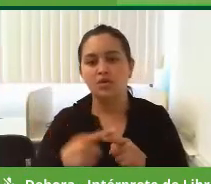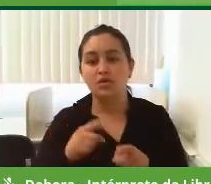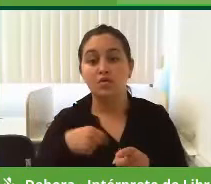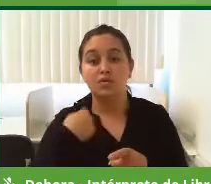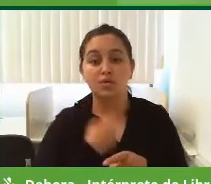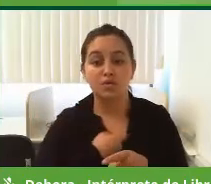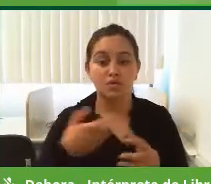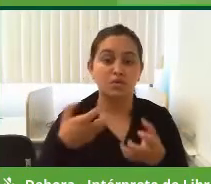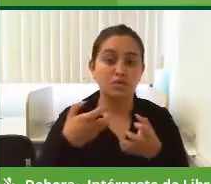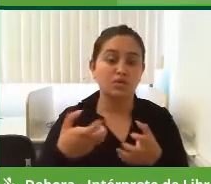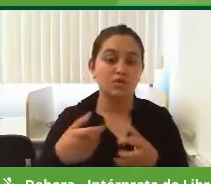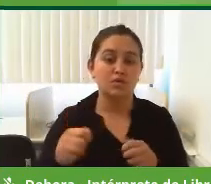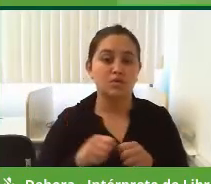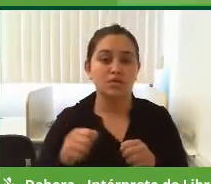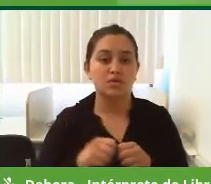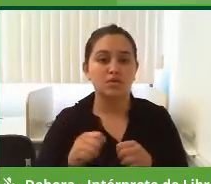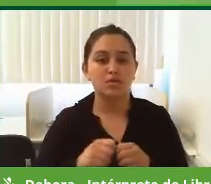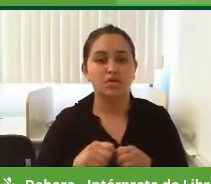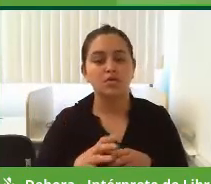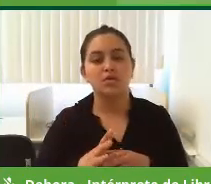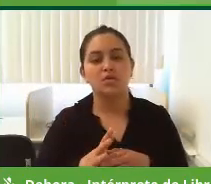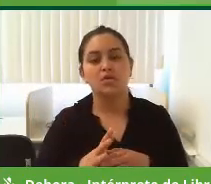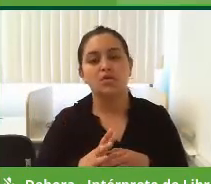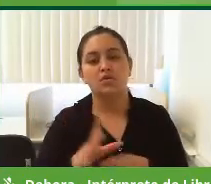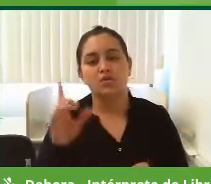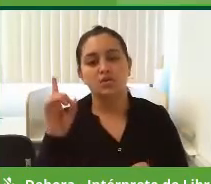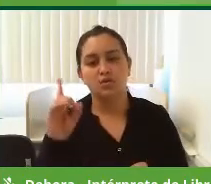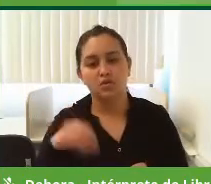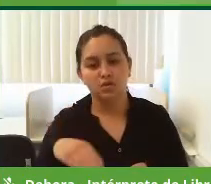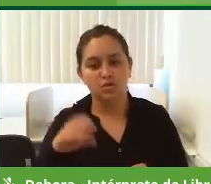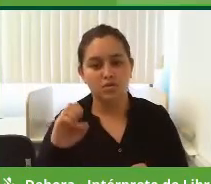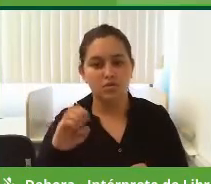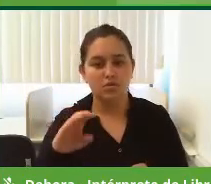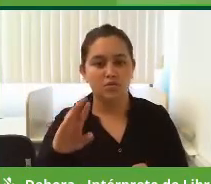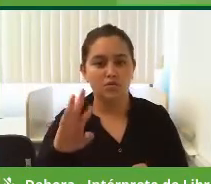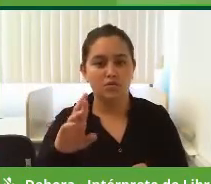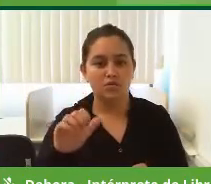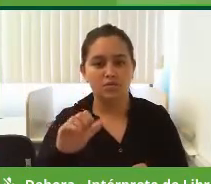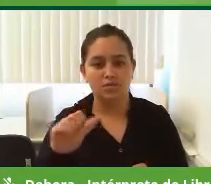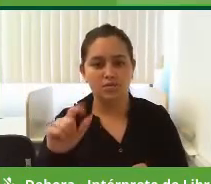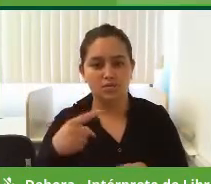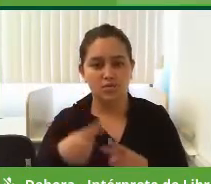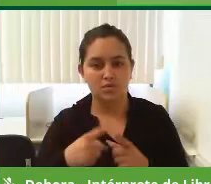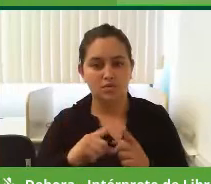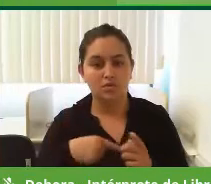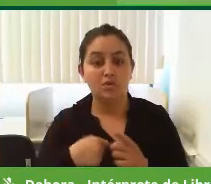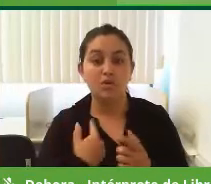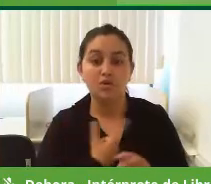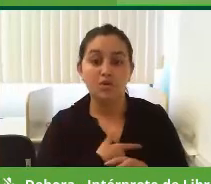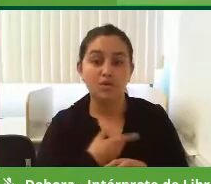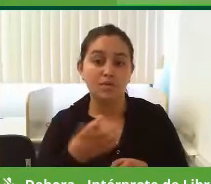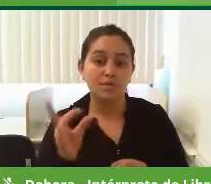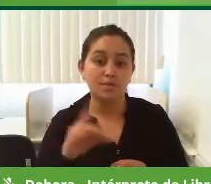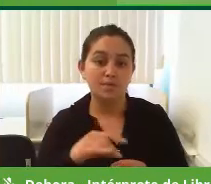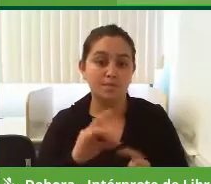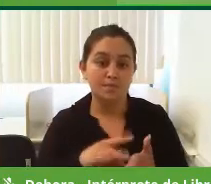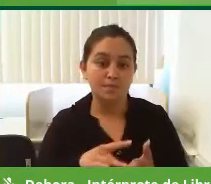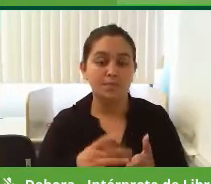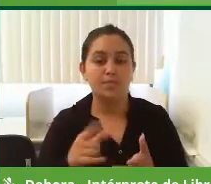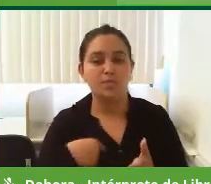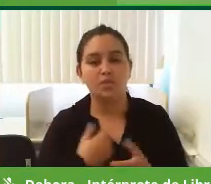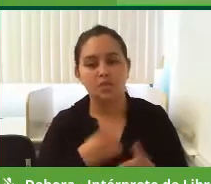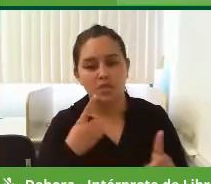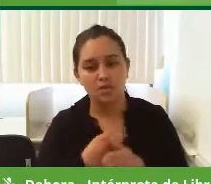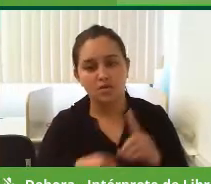uma gestão democrática, digital e bem social, porque, na verdade, nós somos da área social,